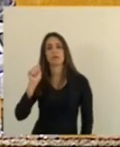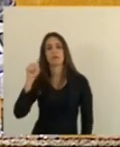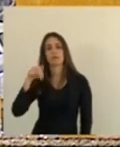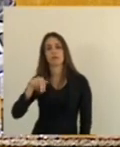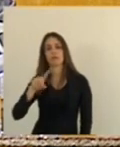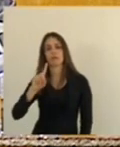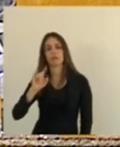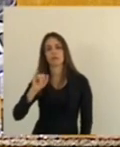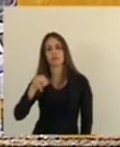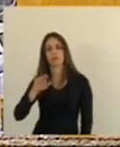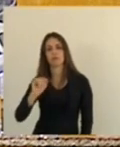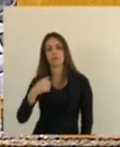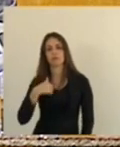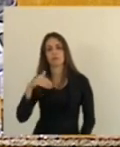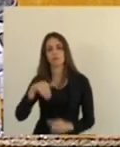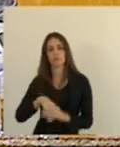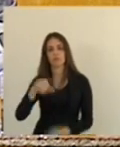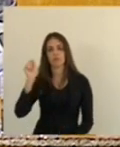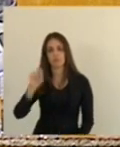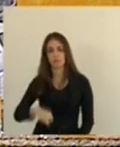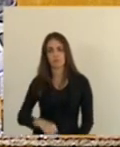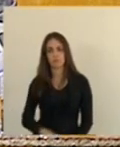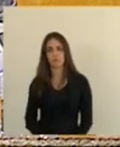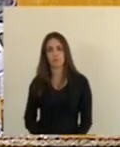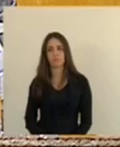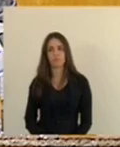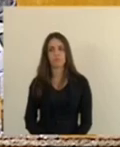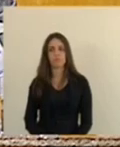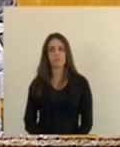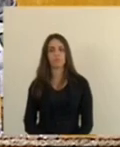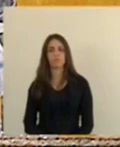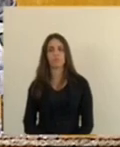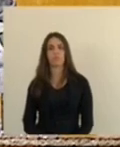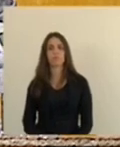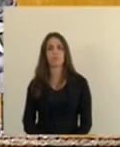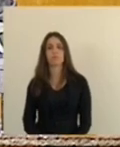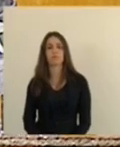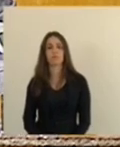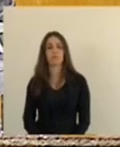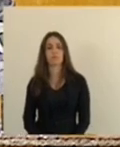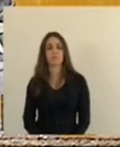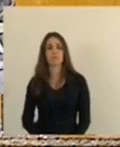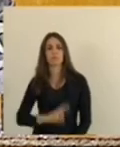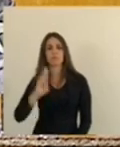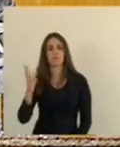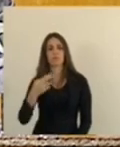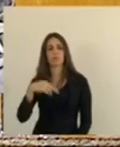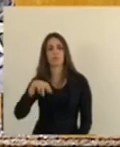Voto sim, senhor presidente Deputado Gandini, vota sim Como voto, deputado Hudson Leal